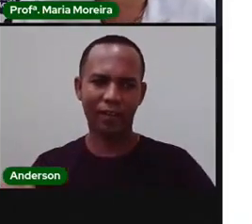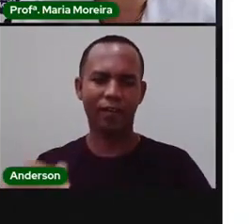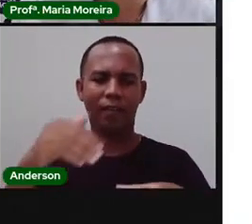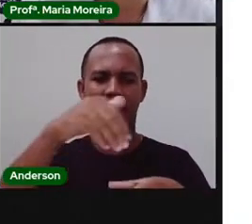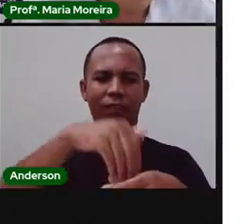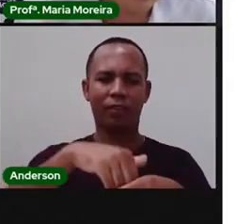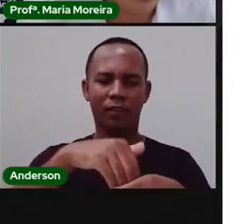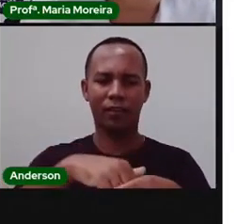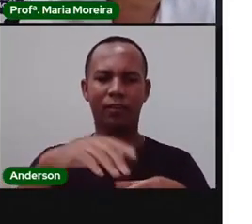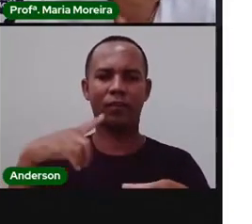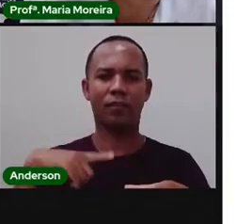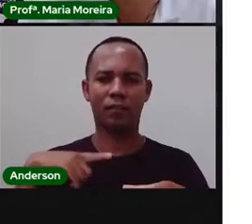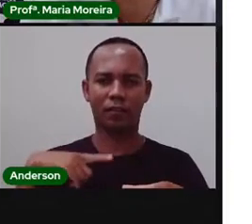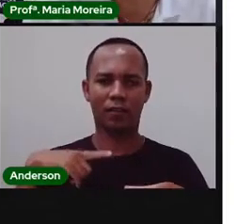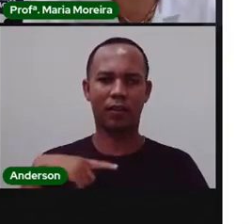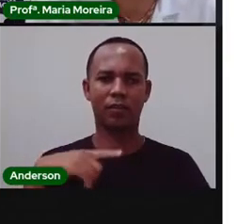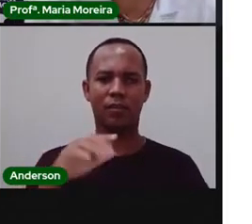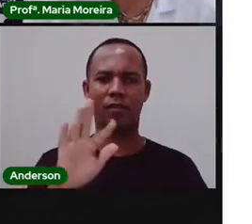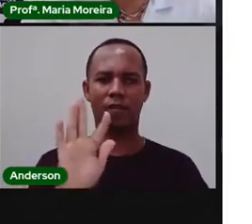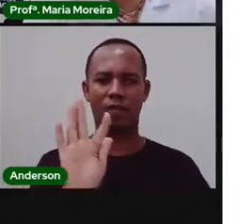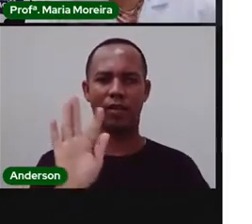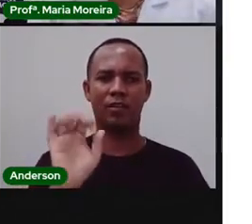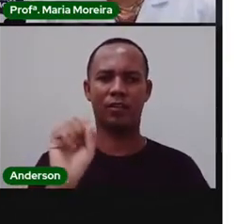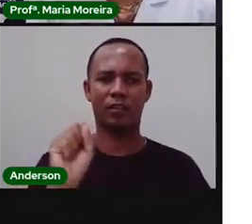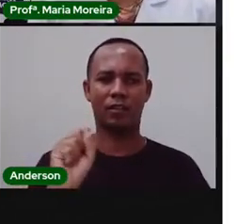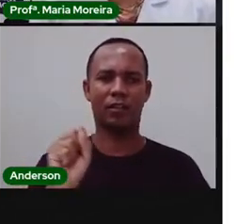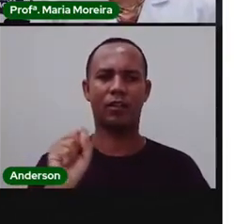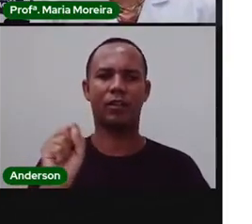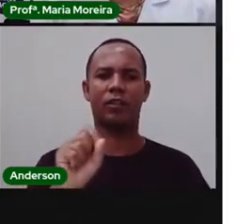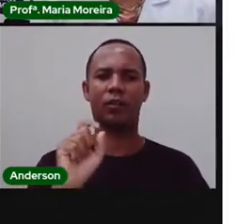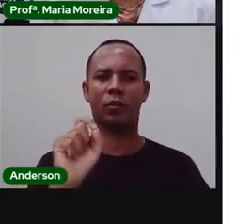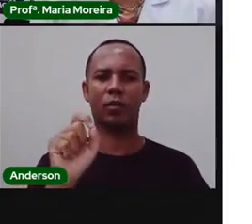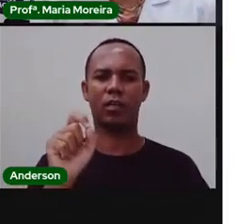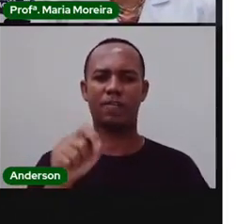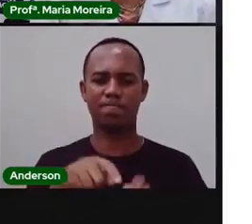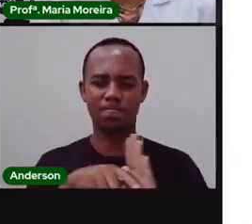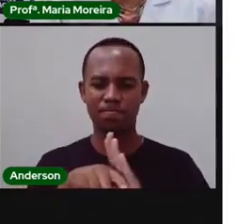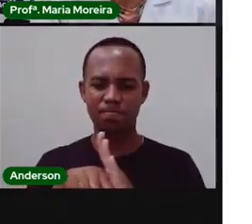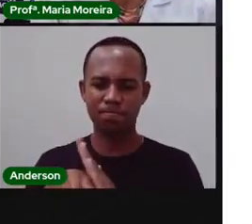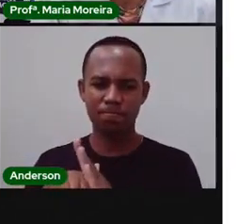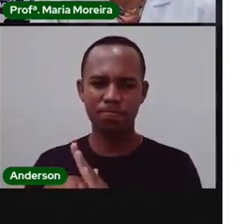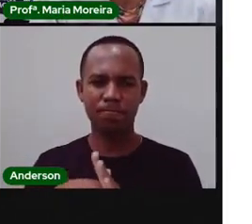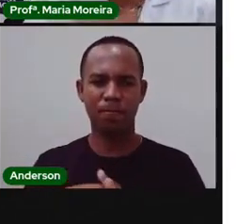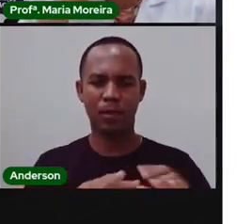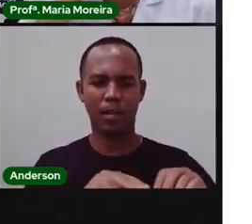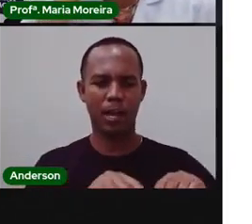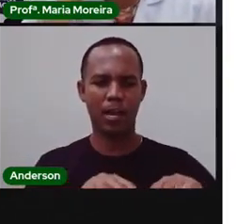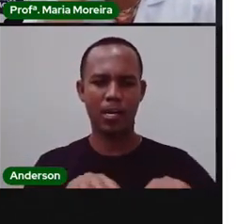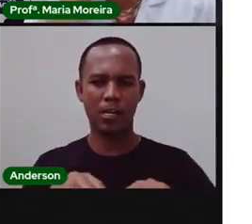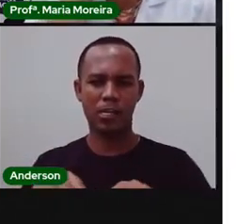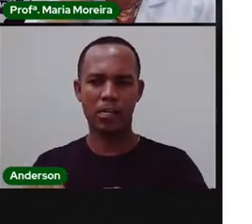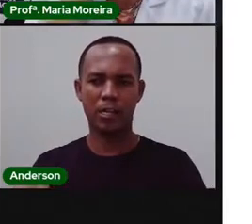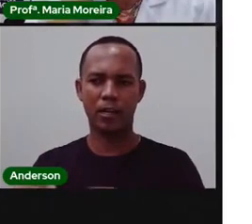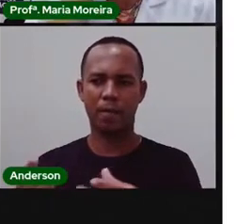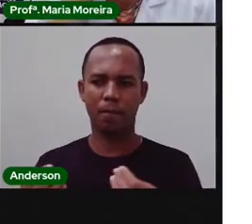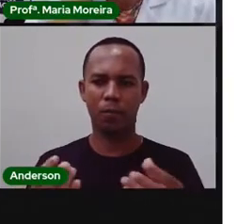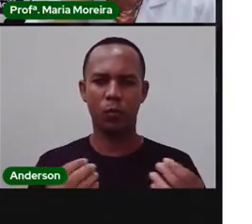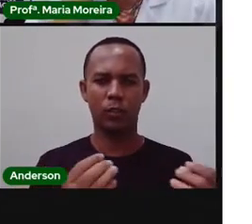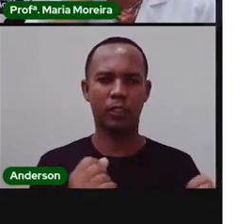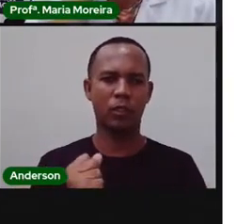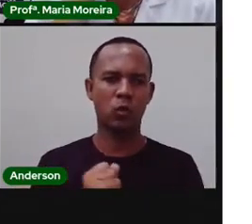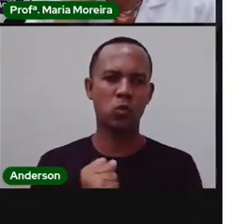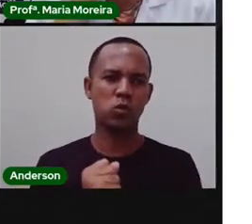elementos, né, aqui em Feira de Santana, são explorados apenas a areia, que é utilizado muito na